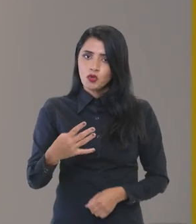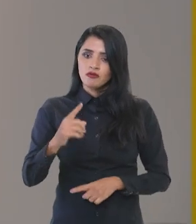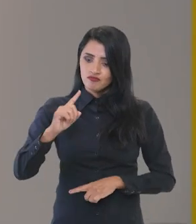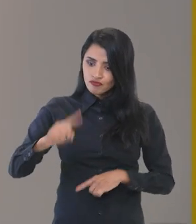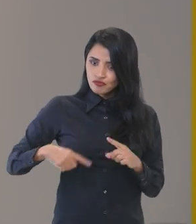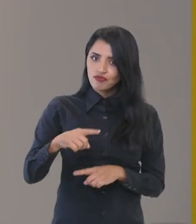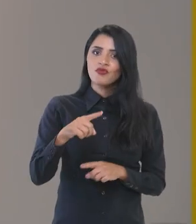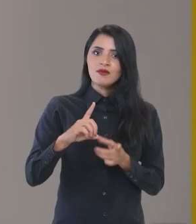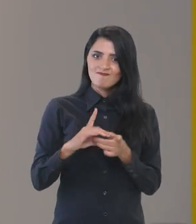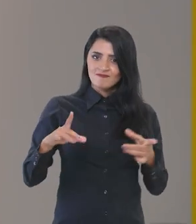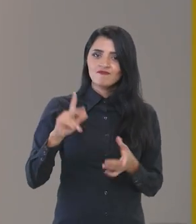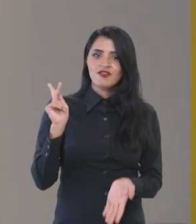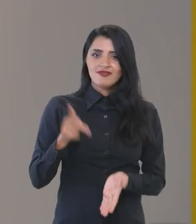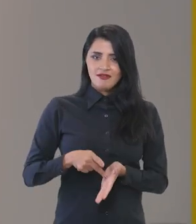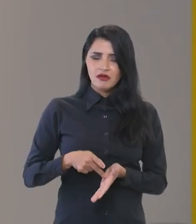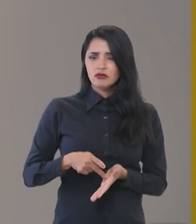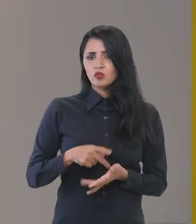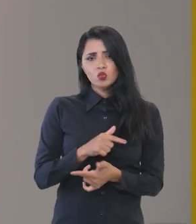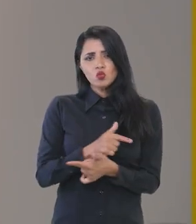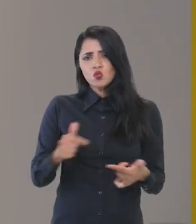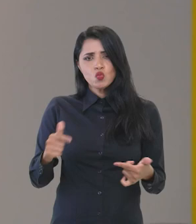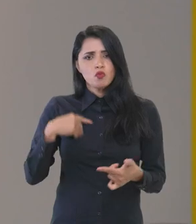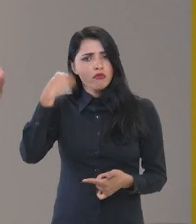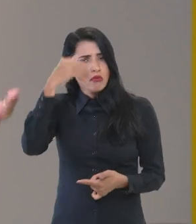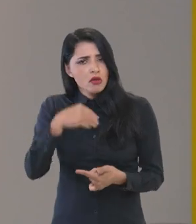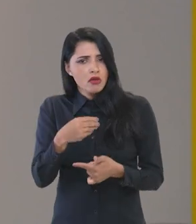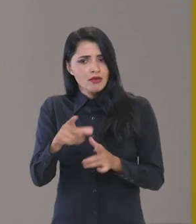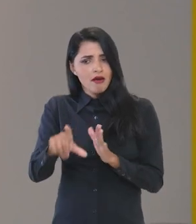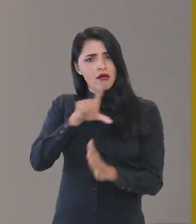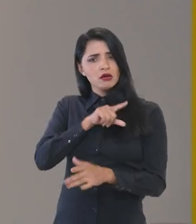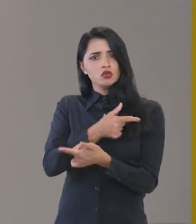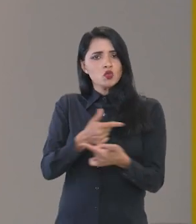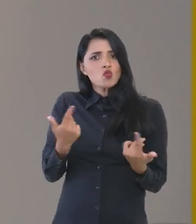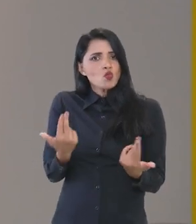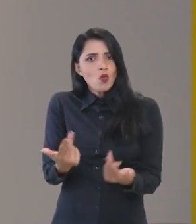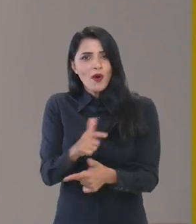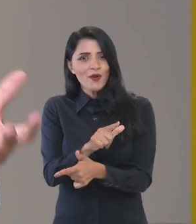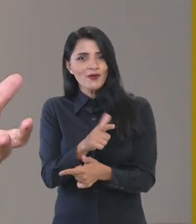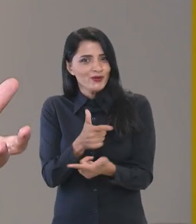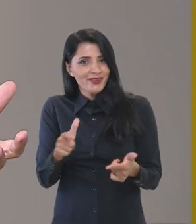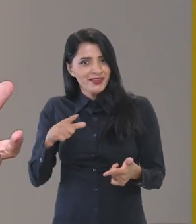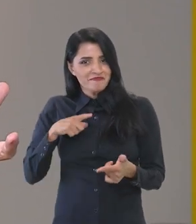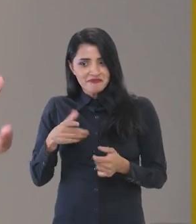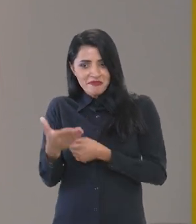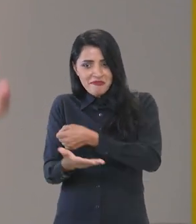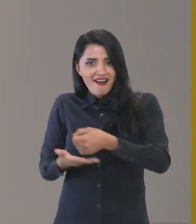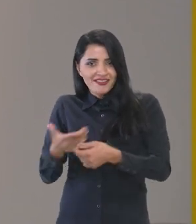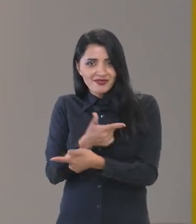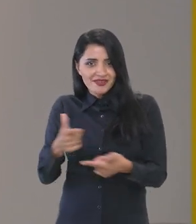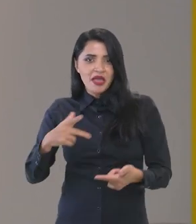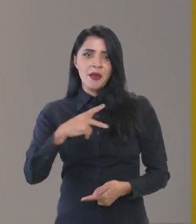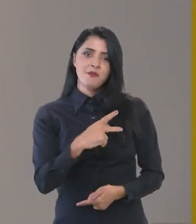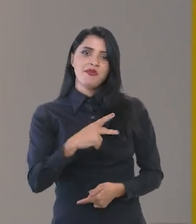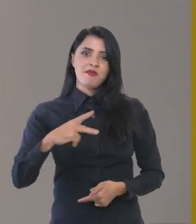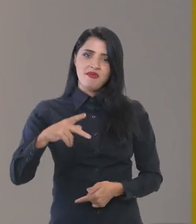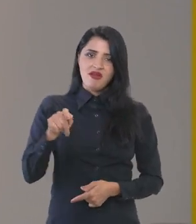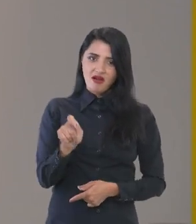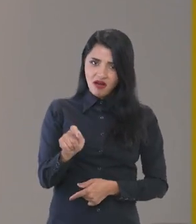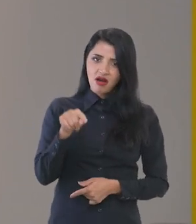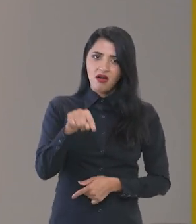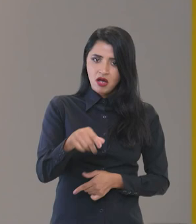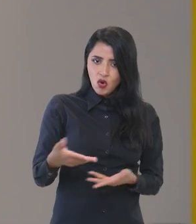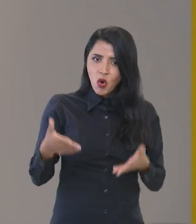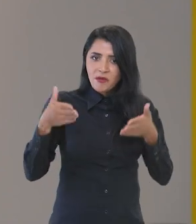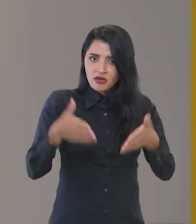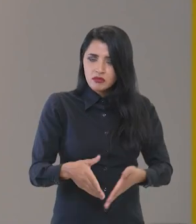democrático que não tem nenhuma experiência anterior da qual a gente parta. O PPA participativo,